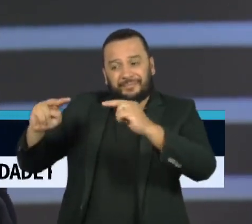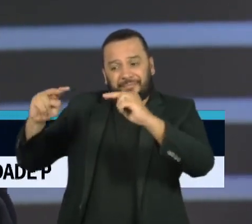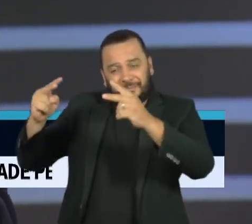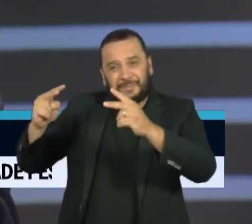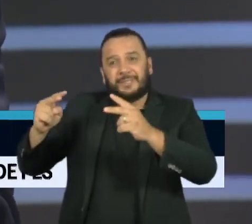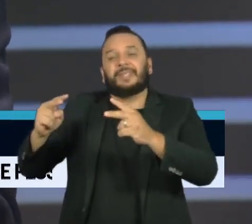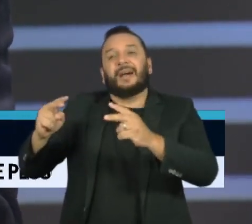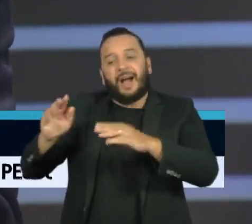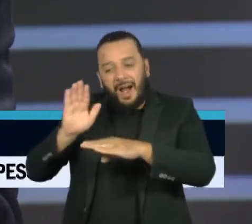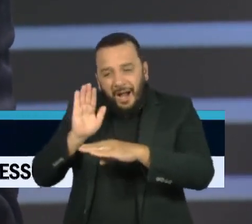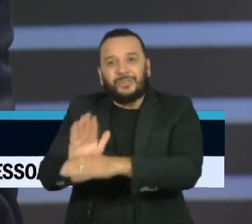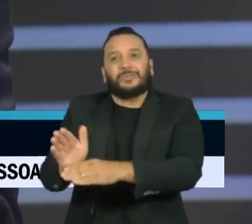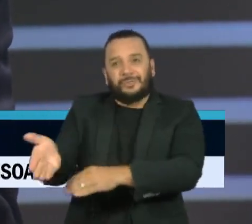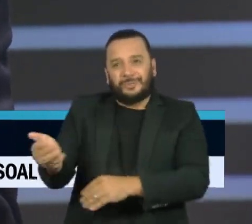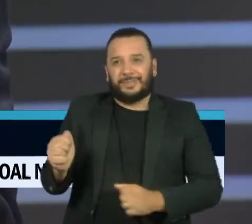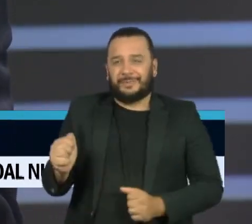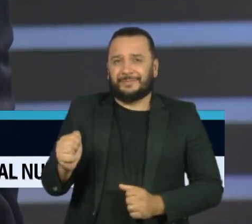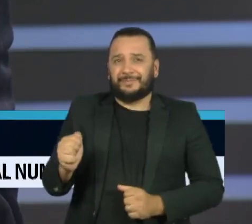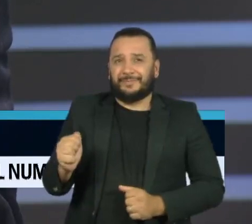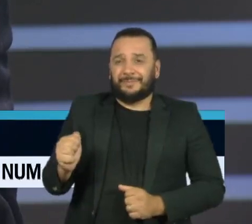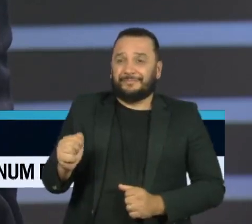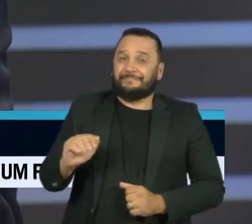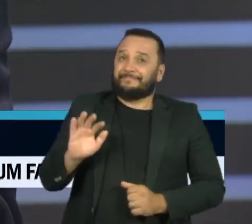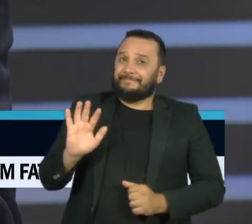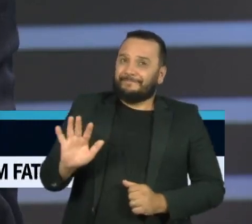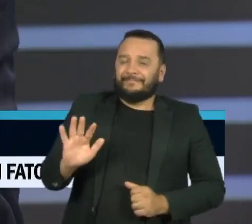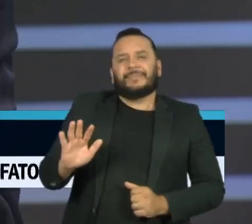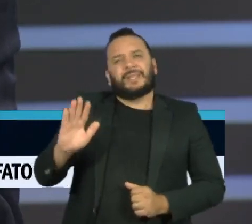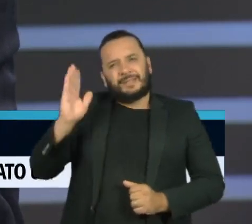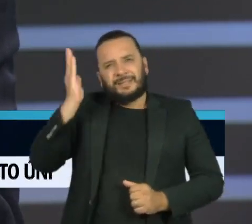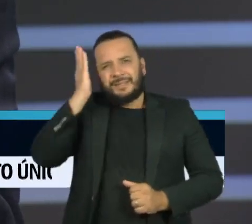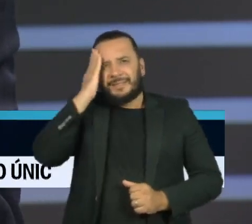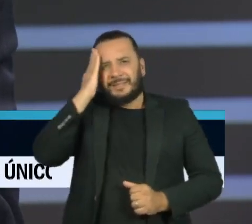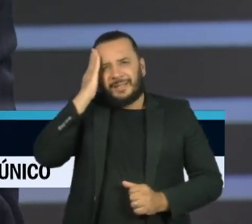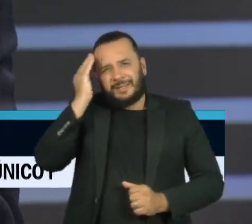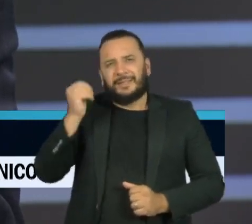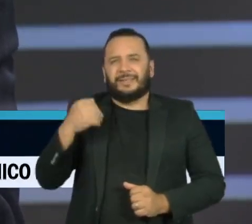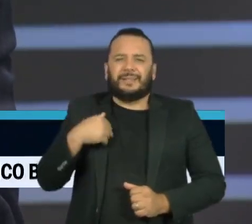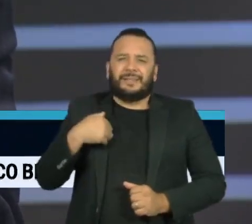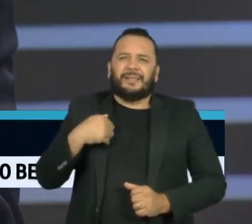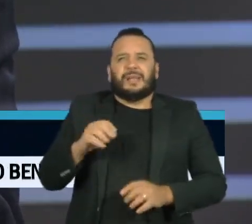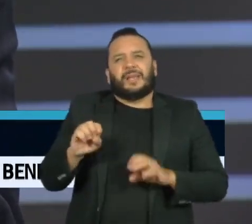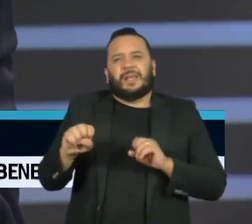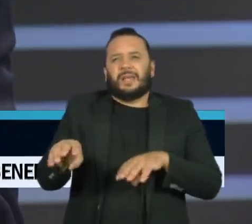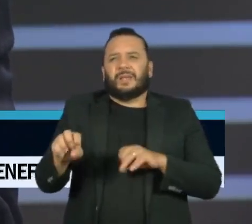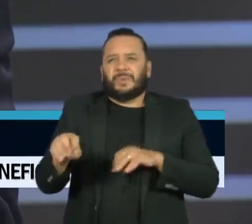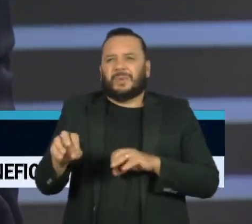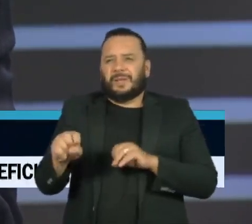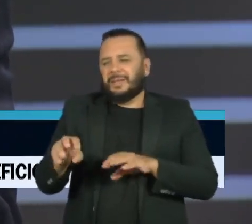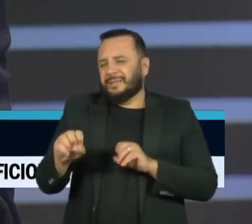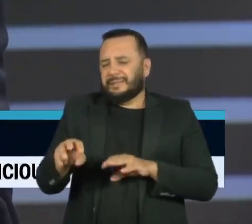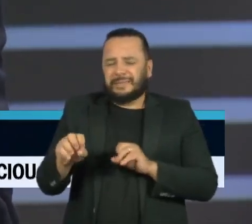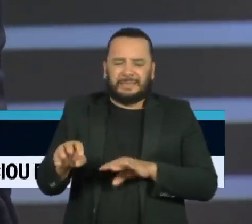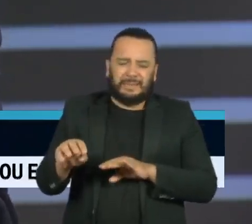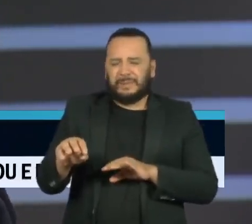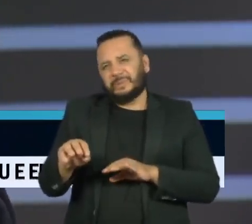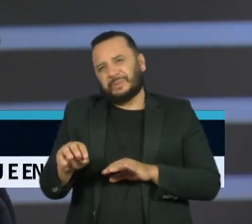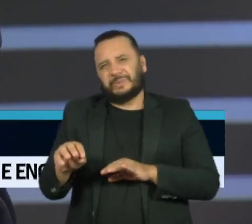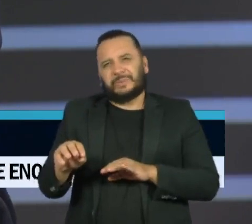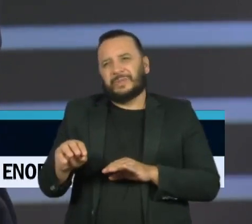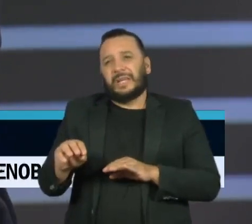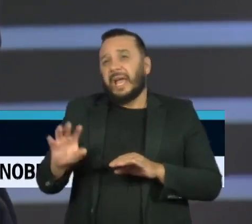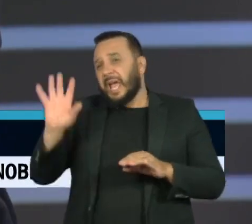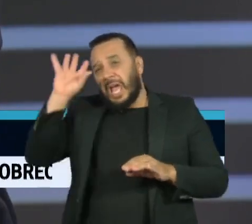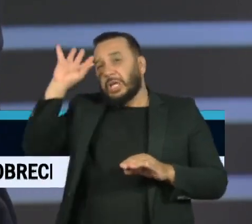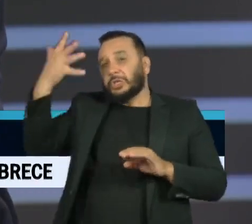impactam. A educação não consegue mais da metade do que falam que ela consegue e do que fazem propaganda. Se põe muita